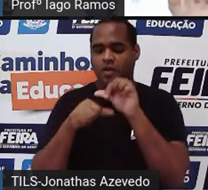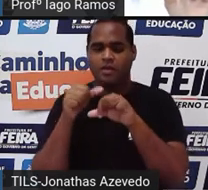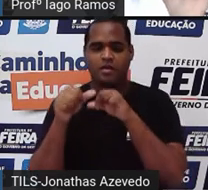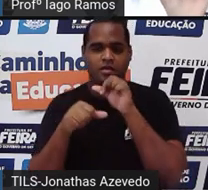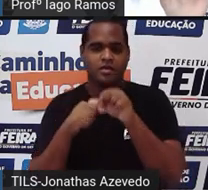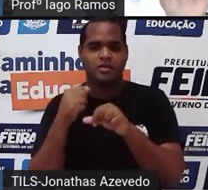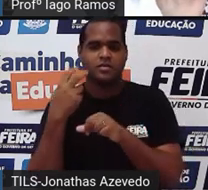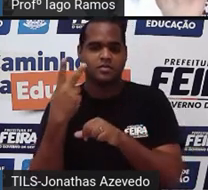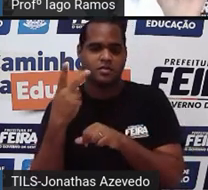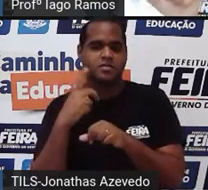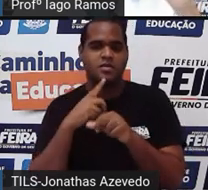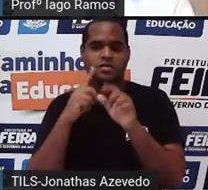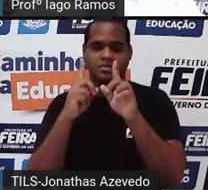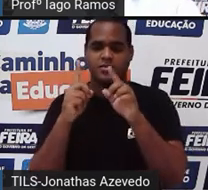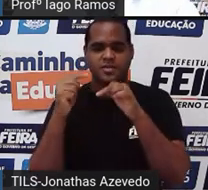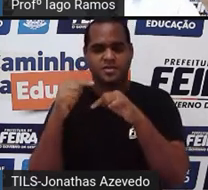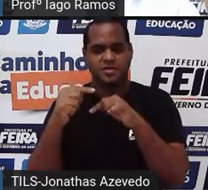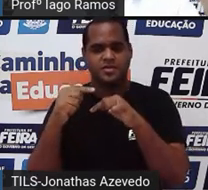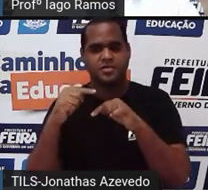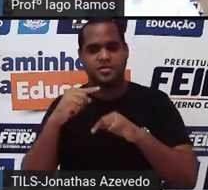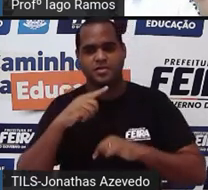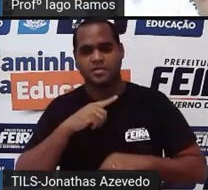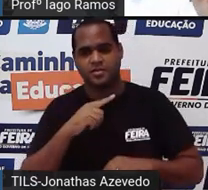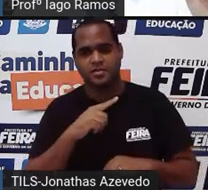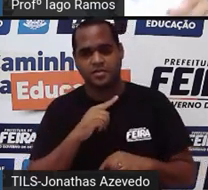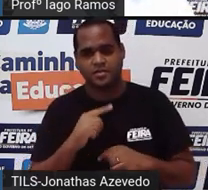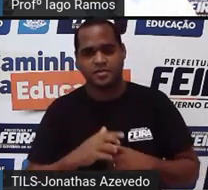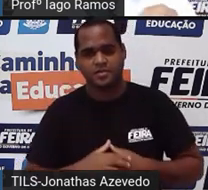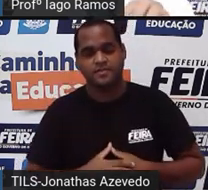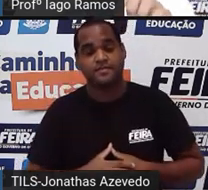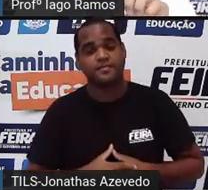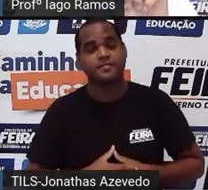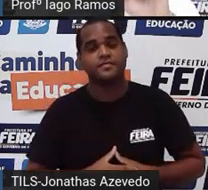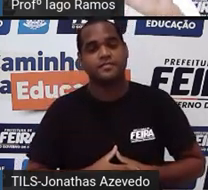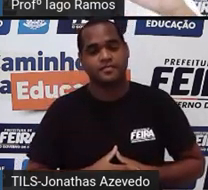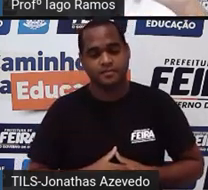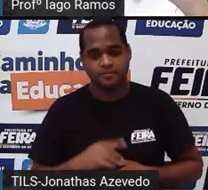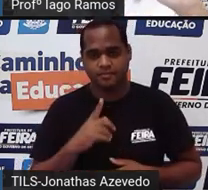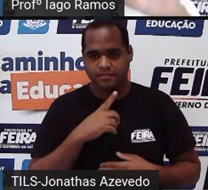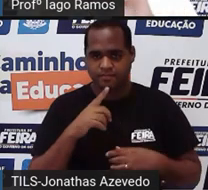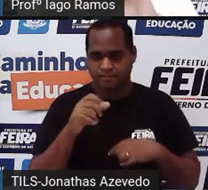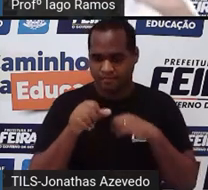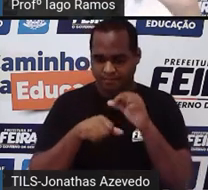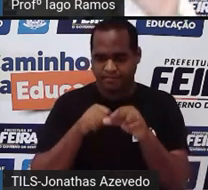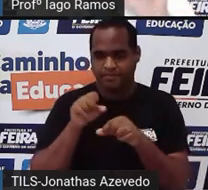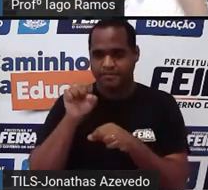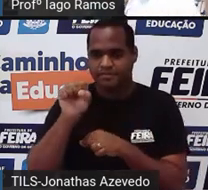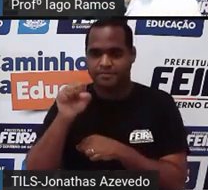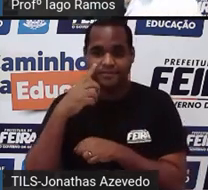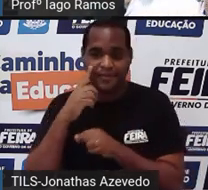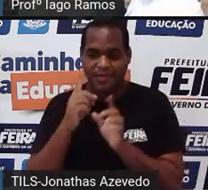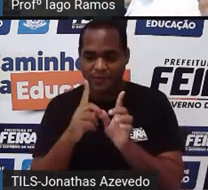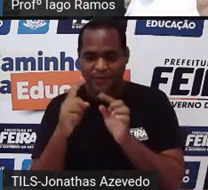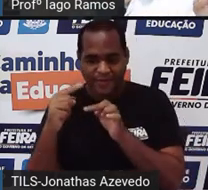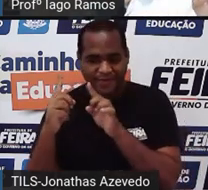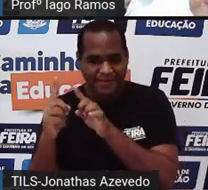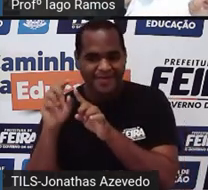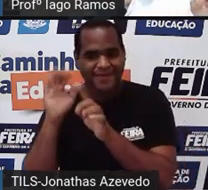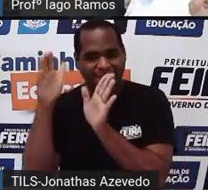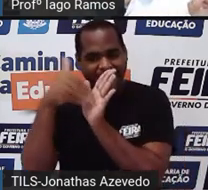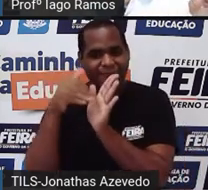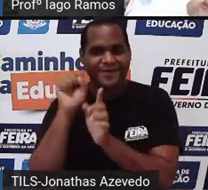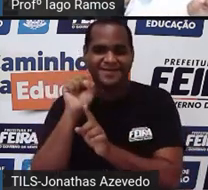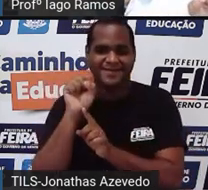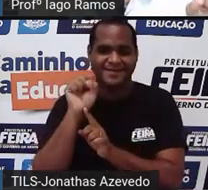quadradinhos então o reflexo desse ponto U vai também ter uma distância ali de dois quadradinhos até o S olha